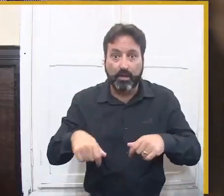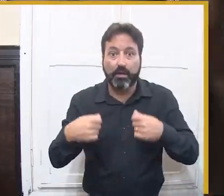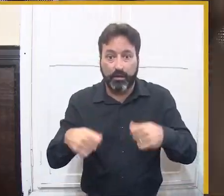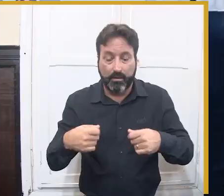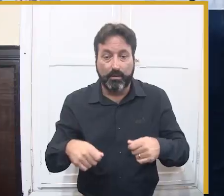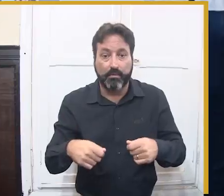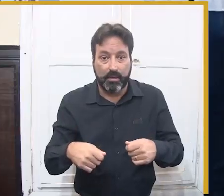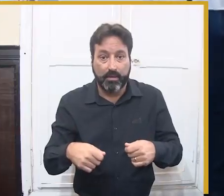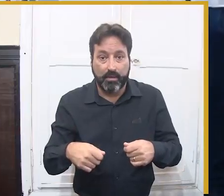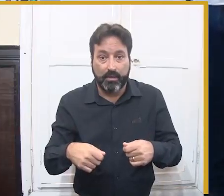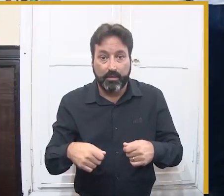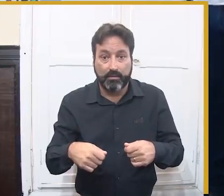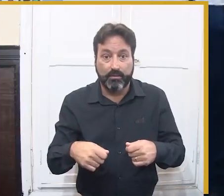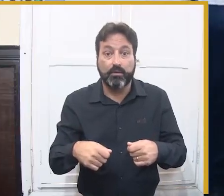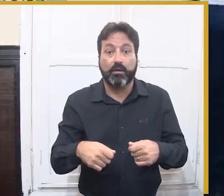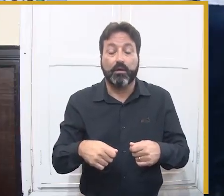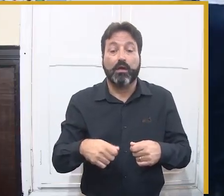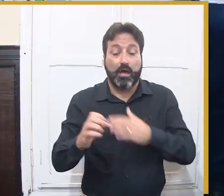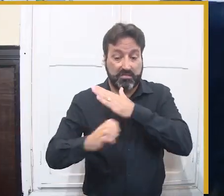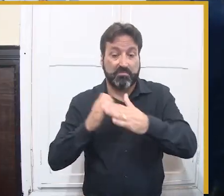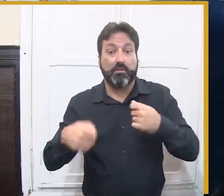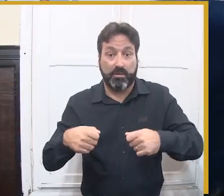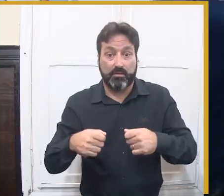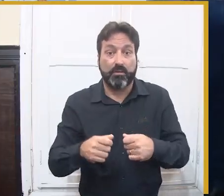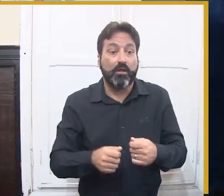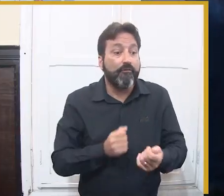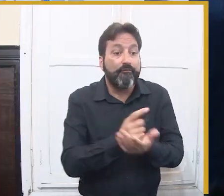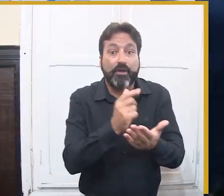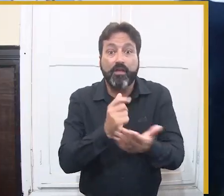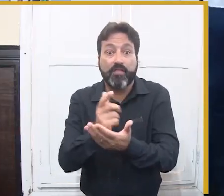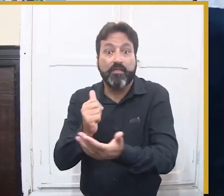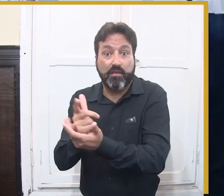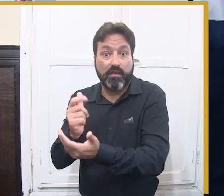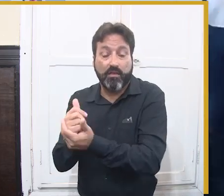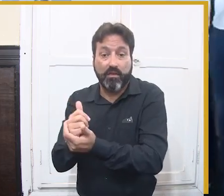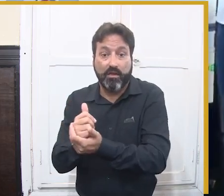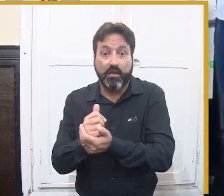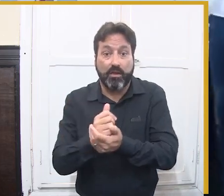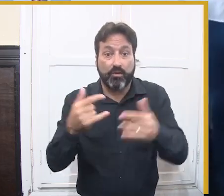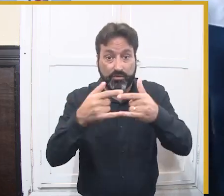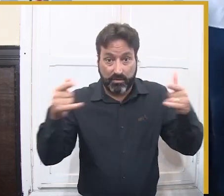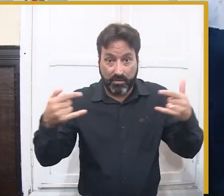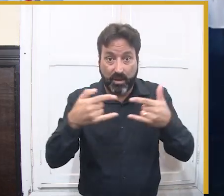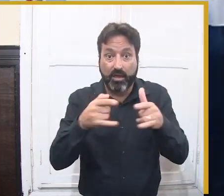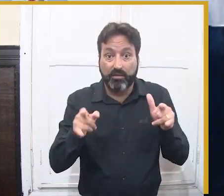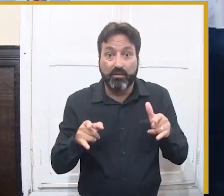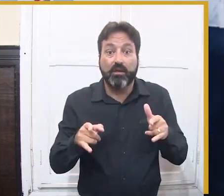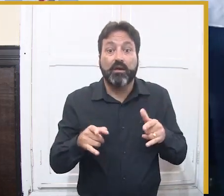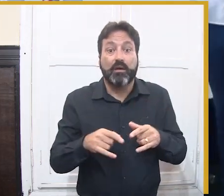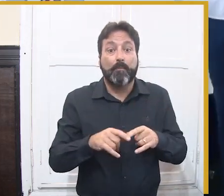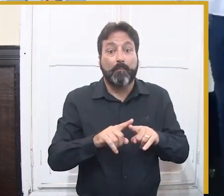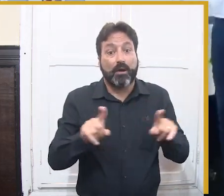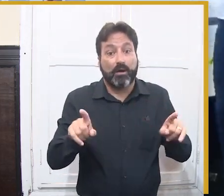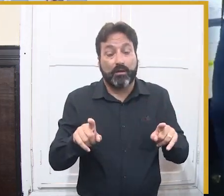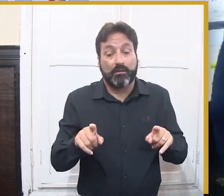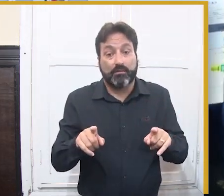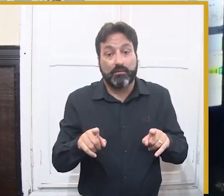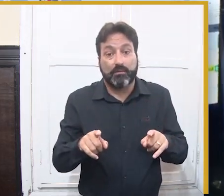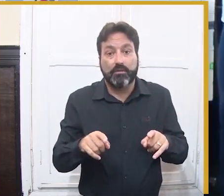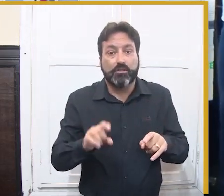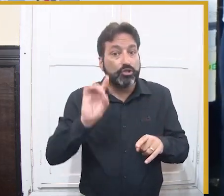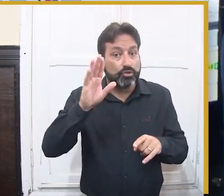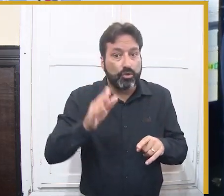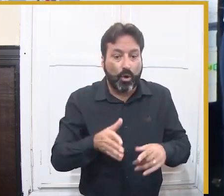né, nós não vamos permitir, é natural que quem vença e for operar,